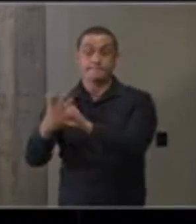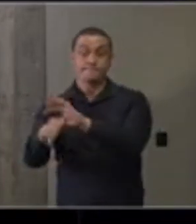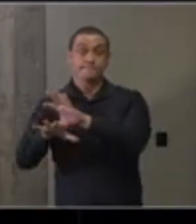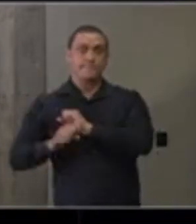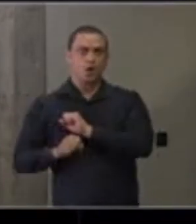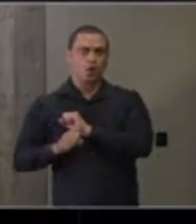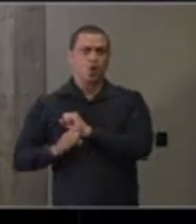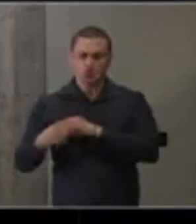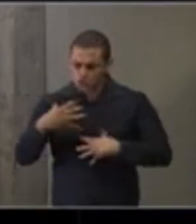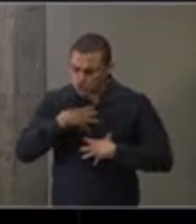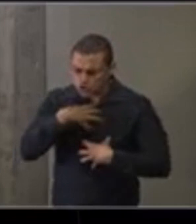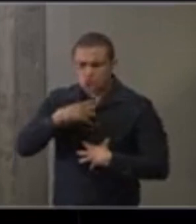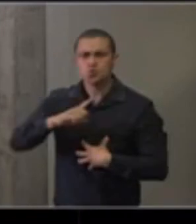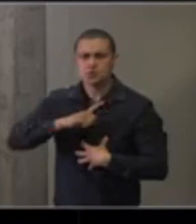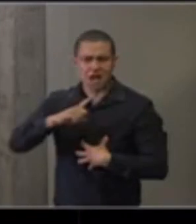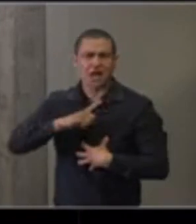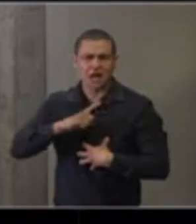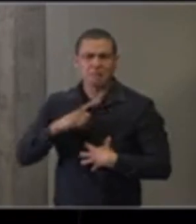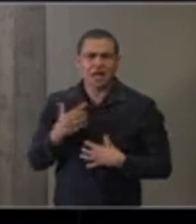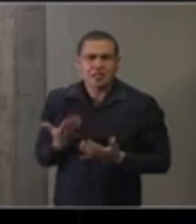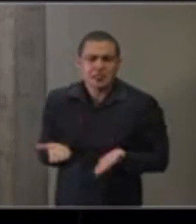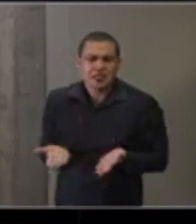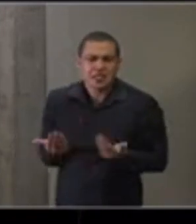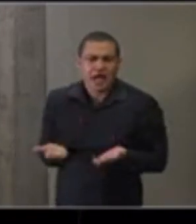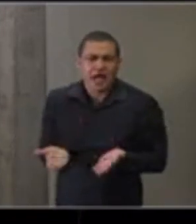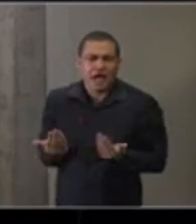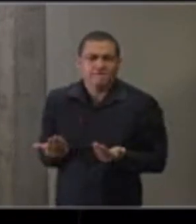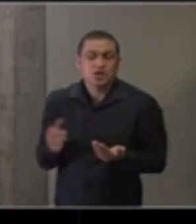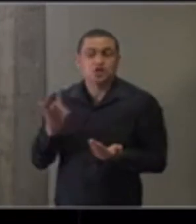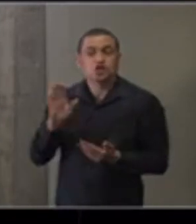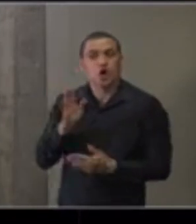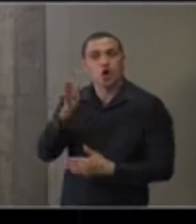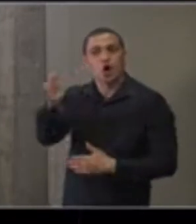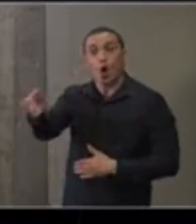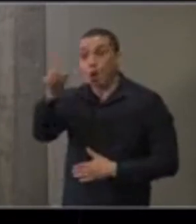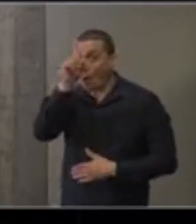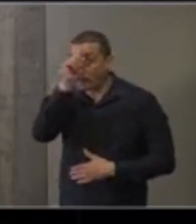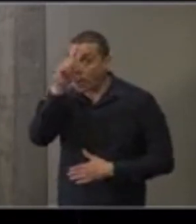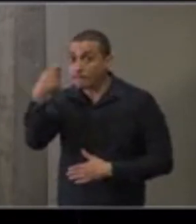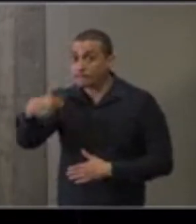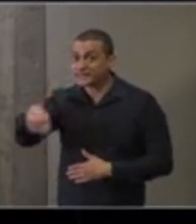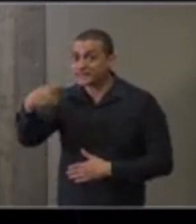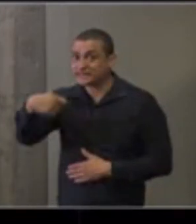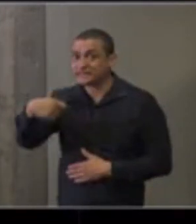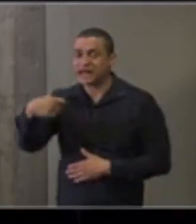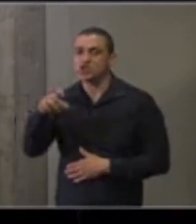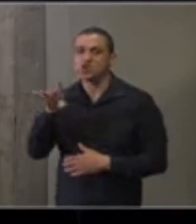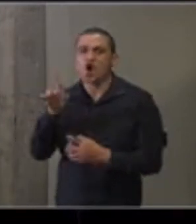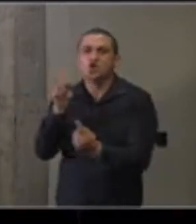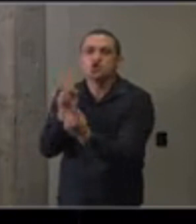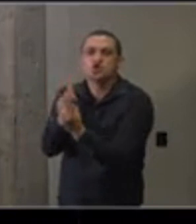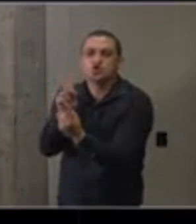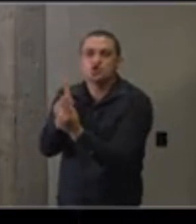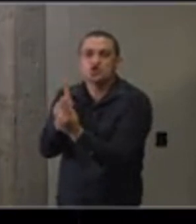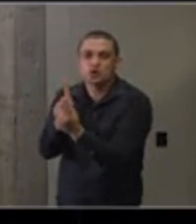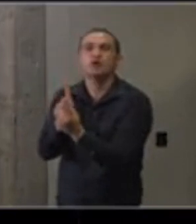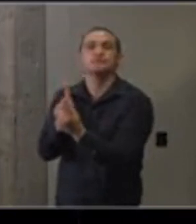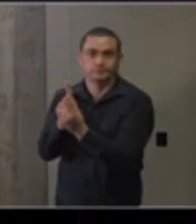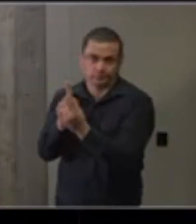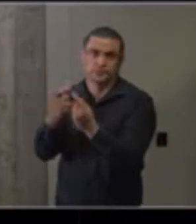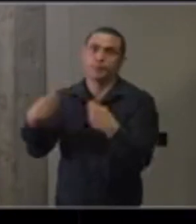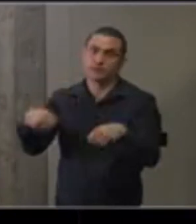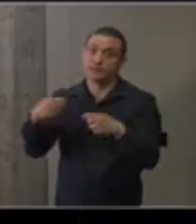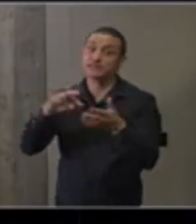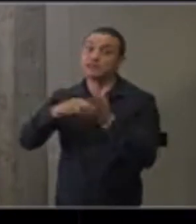Esse sintoma tem uma importância que precisa procurar um médico. Precisa procurar uma assistência médica. Então, ele tem alguma